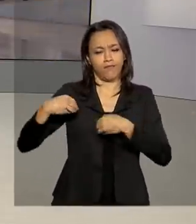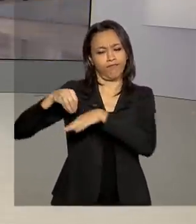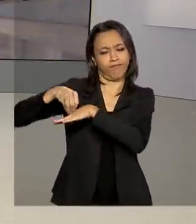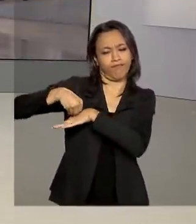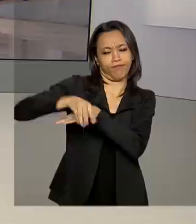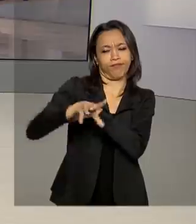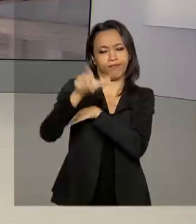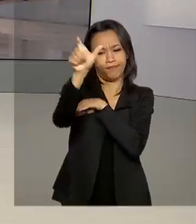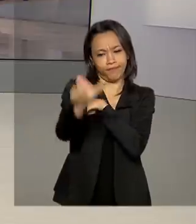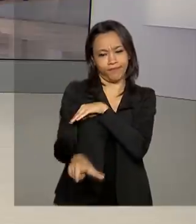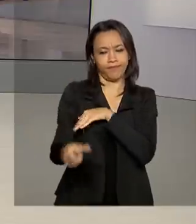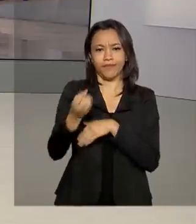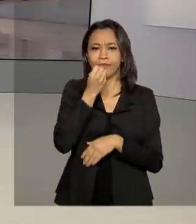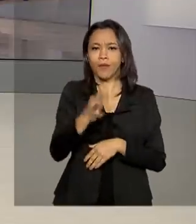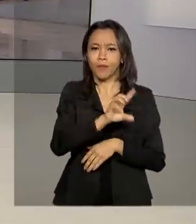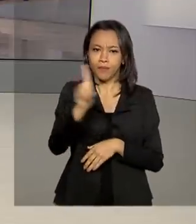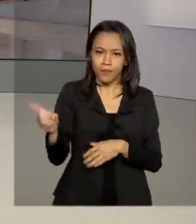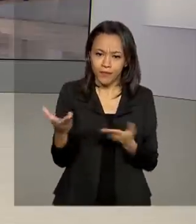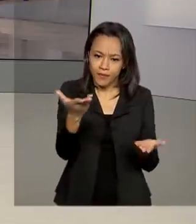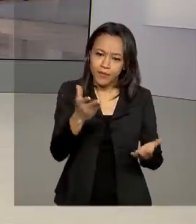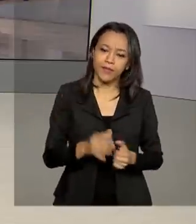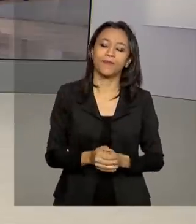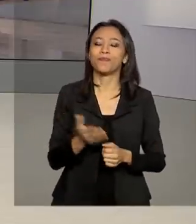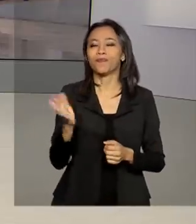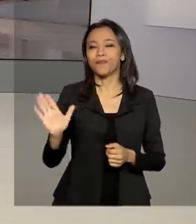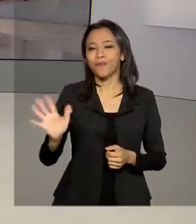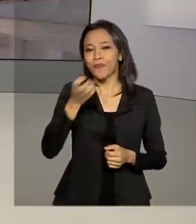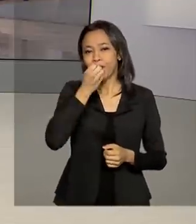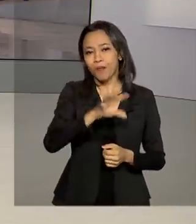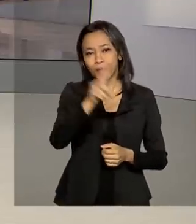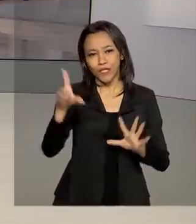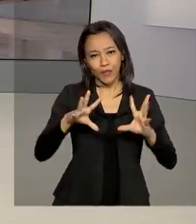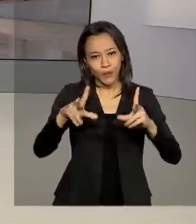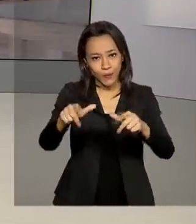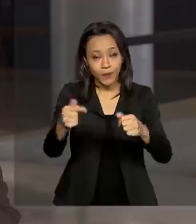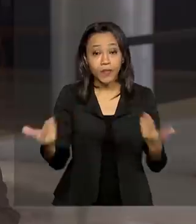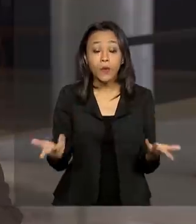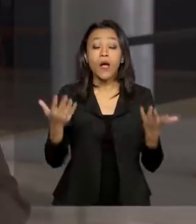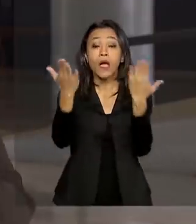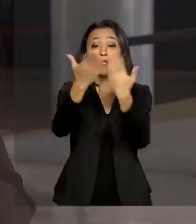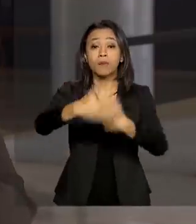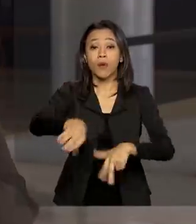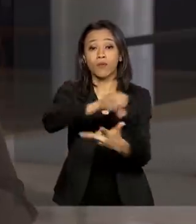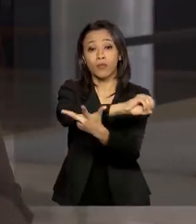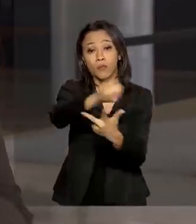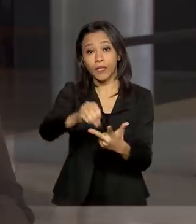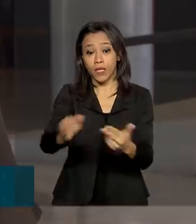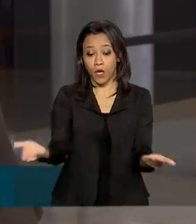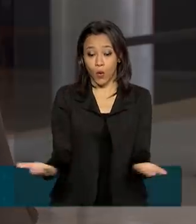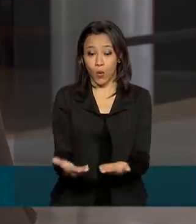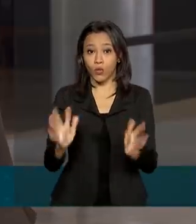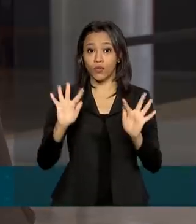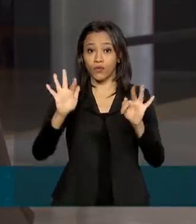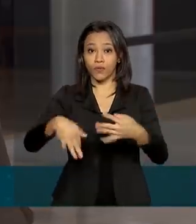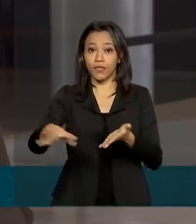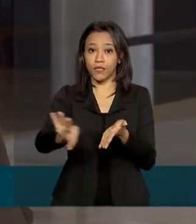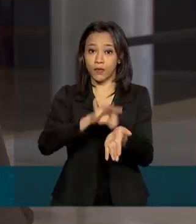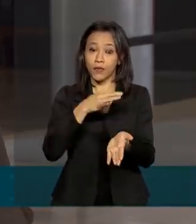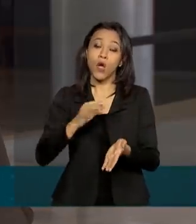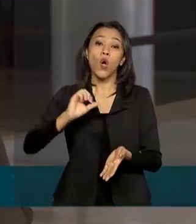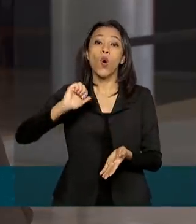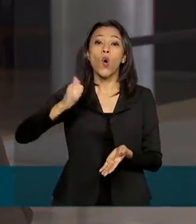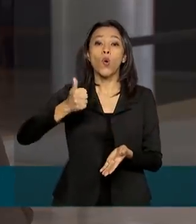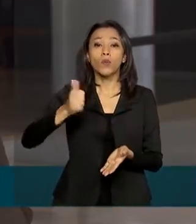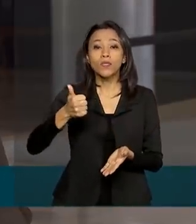para a gente. Márcia, bom dia. Bom dia, Renata. Bom dia a todos. As inscrições para o Exame Nacional do Ensino Médio terminam hoje às 11h59